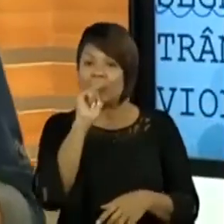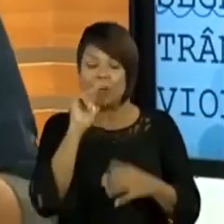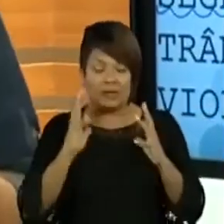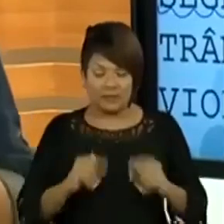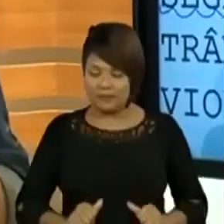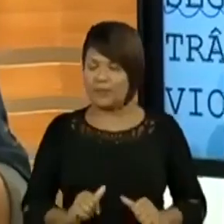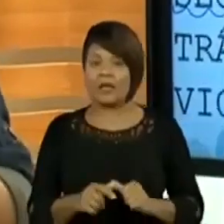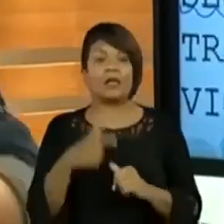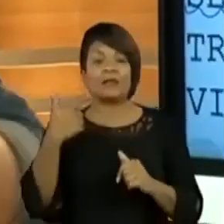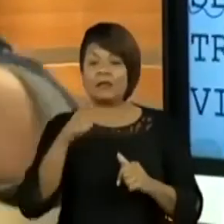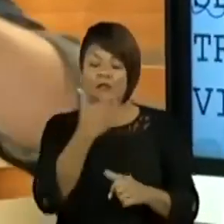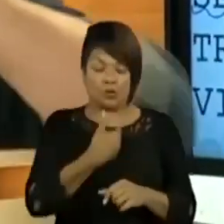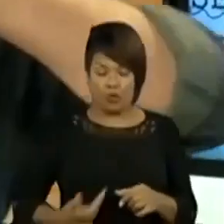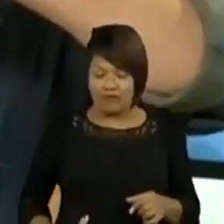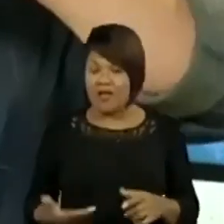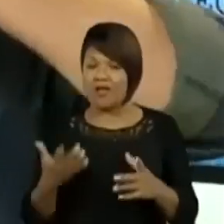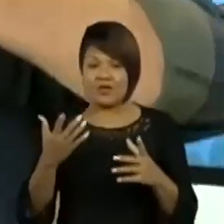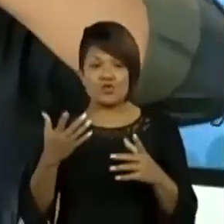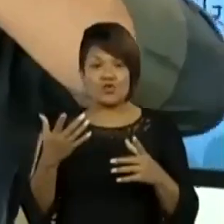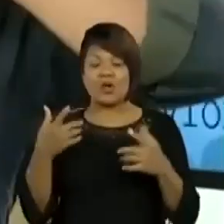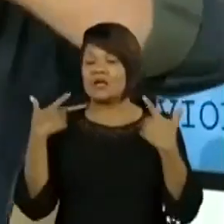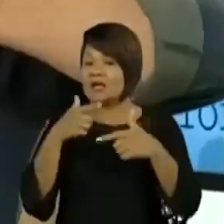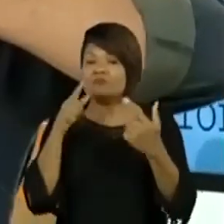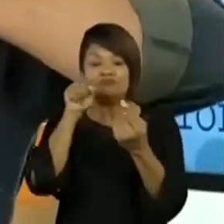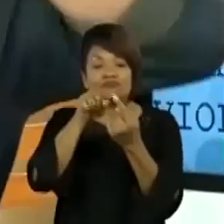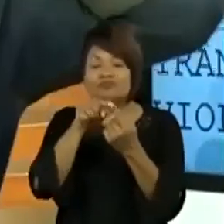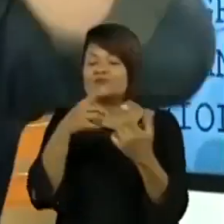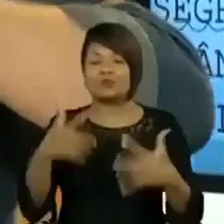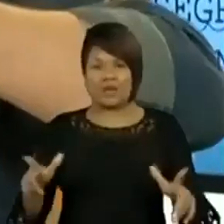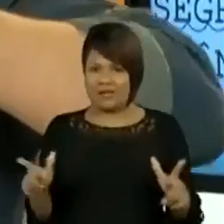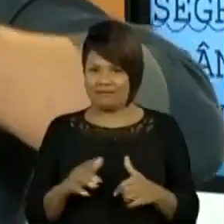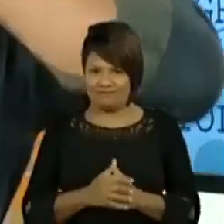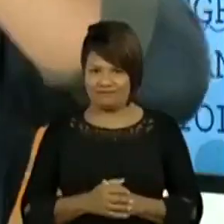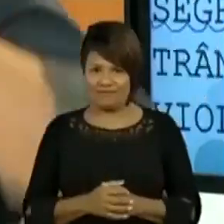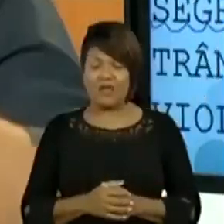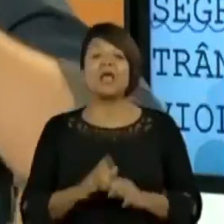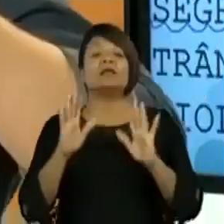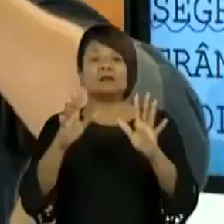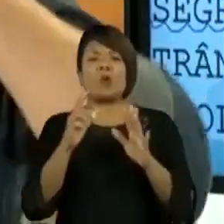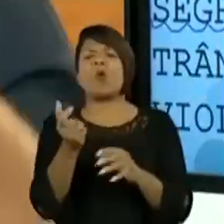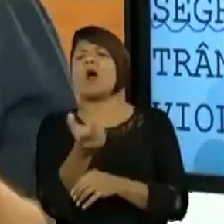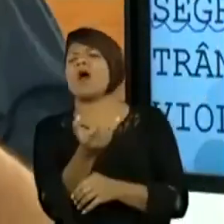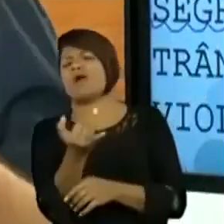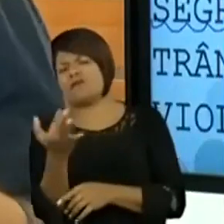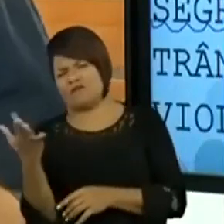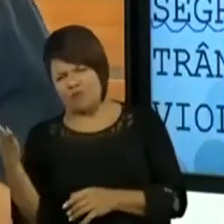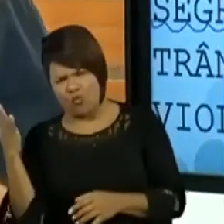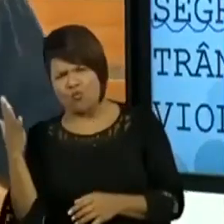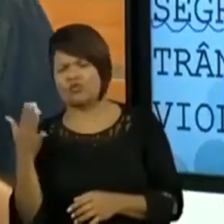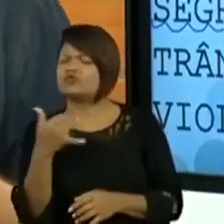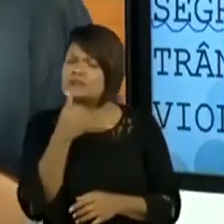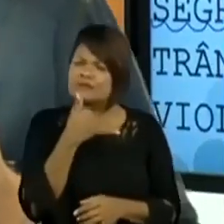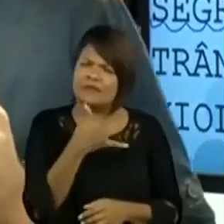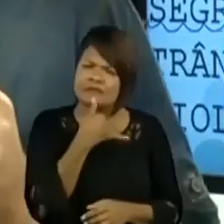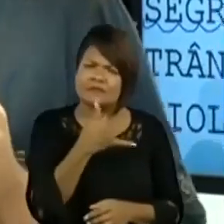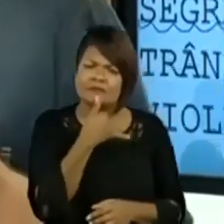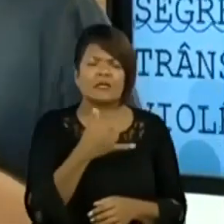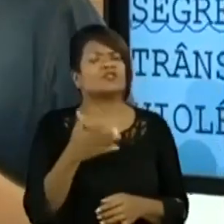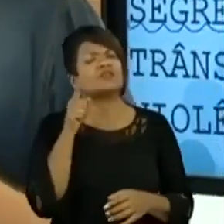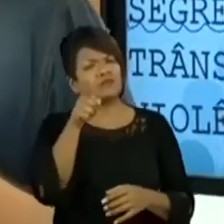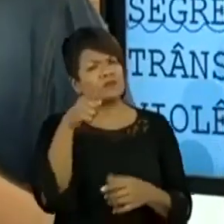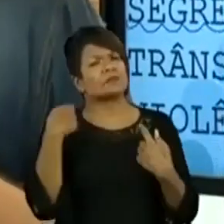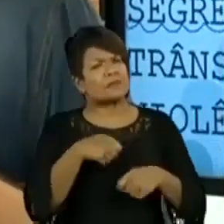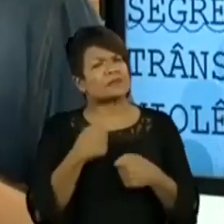serviços governamentais. Aliás, grandes mestres, muitos, infelizmente, e aí é onde vocês têm que valorizar